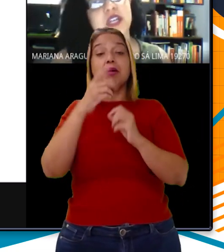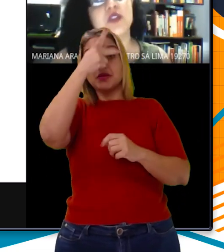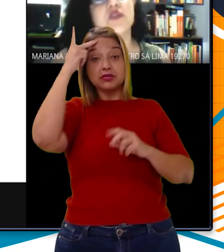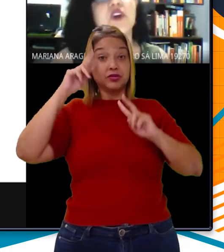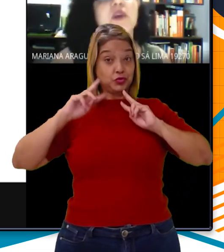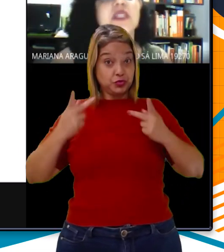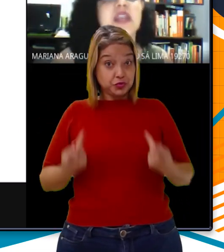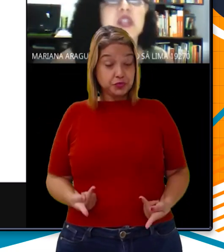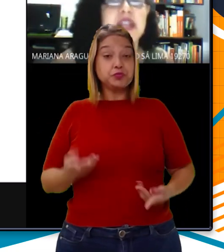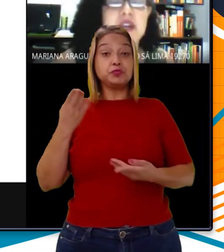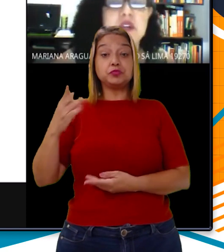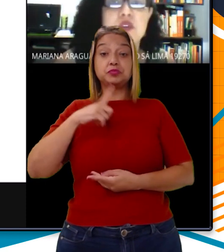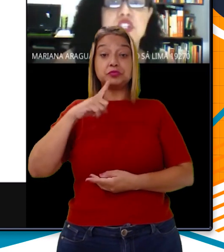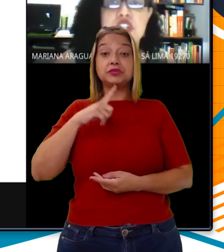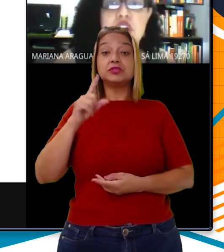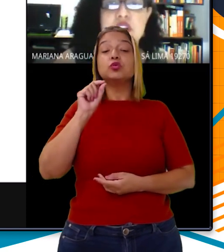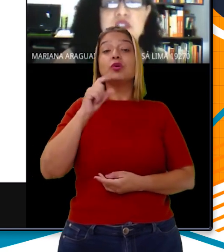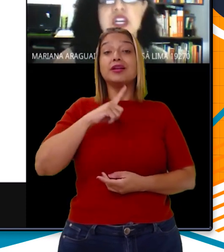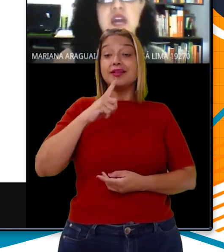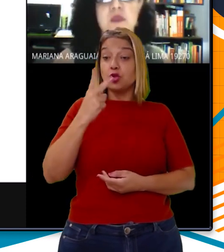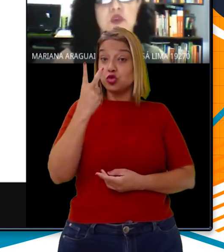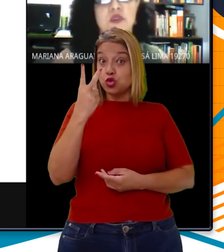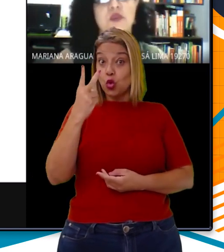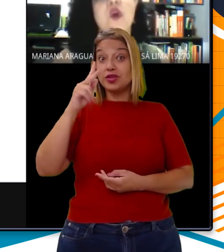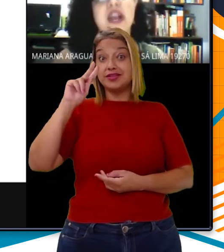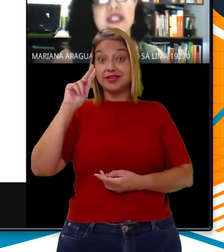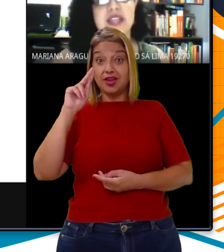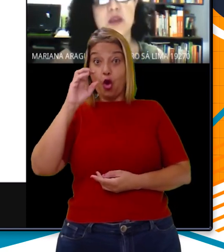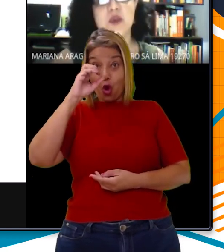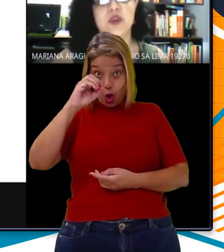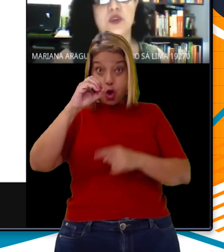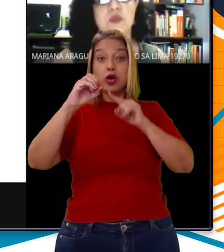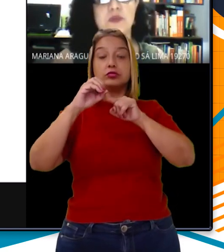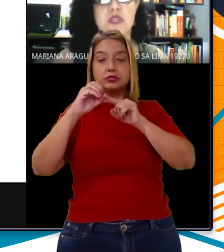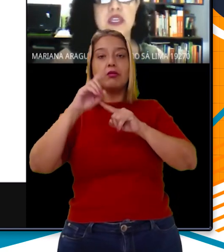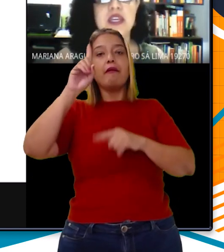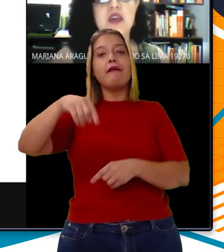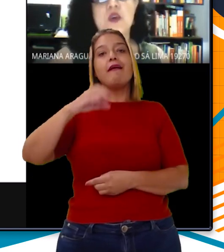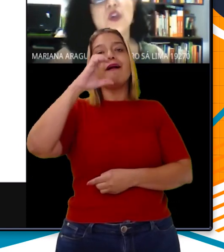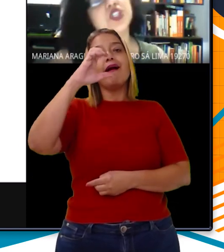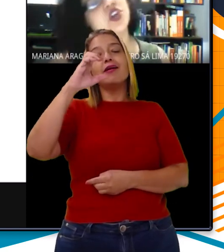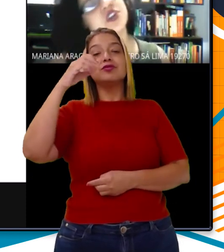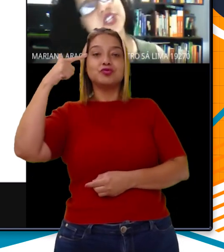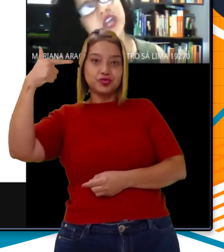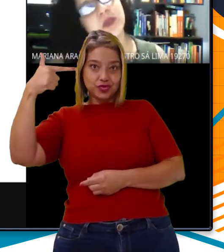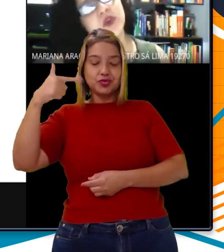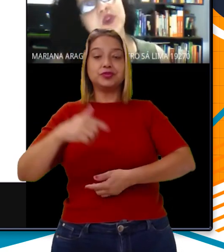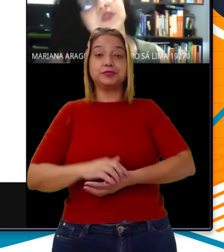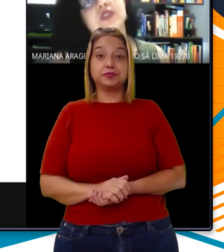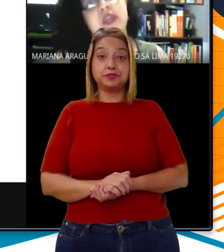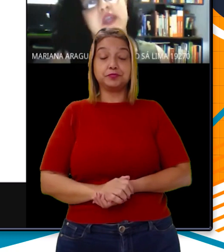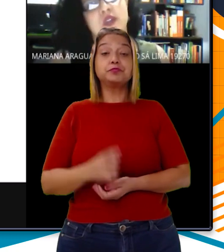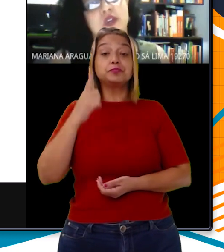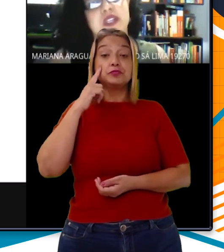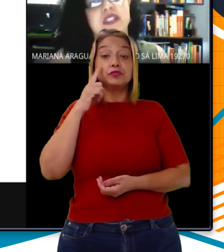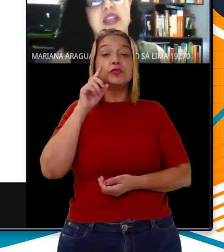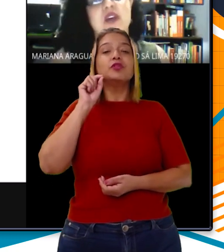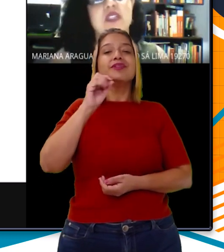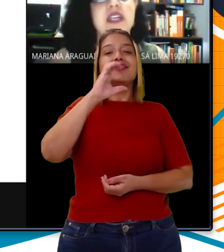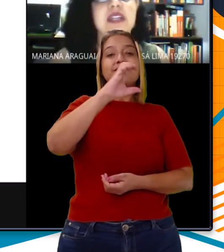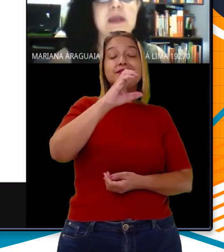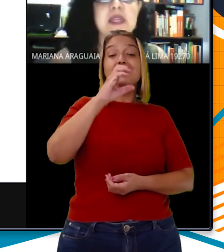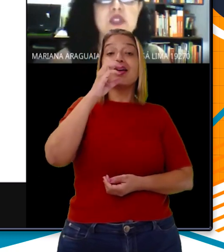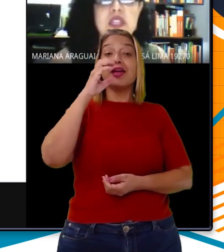oxigênio, forma-se a molécula do dióxido de carbono, ou gás carbônico. O dióxido de carbono, CO2,